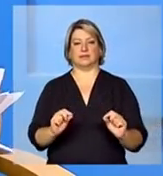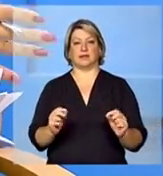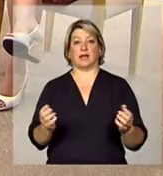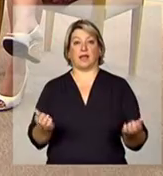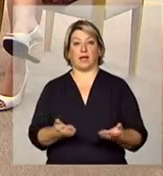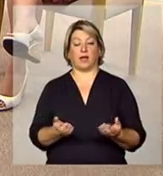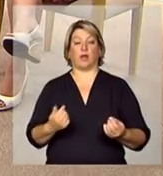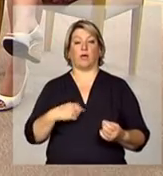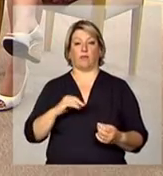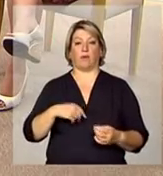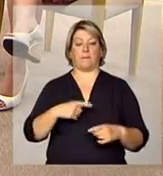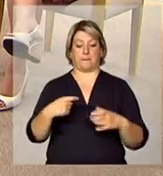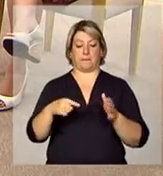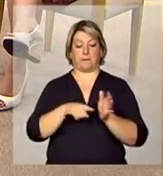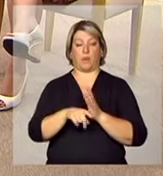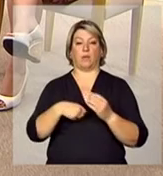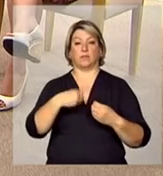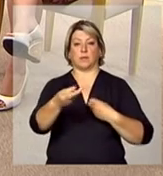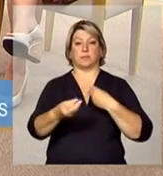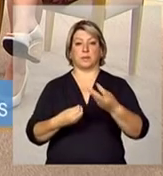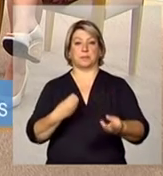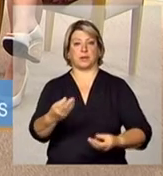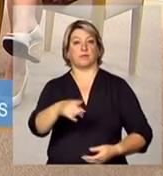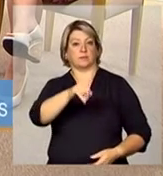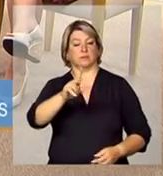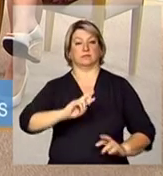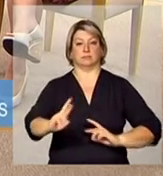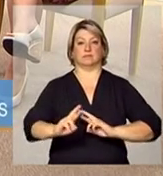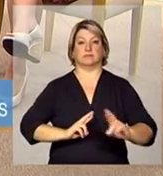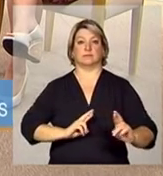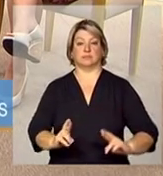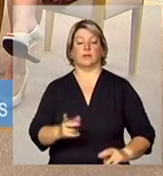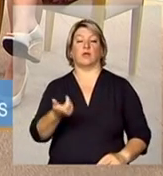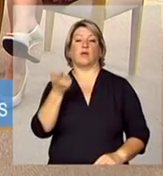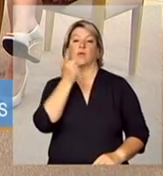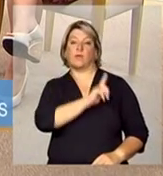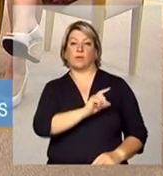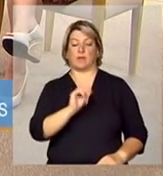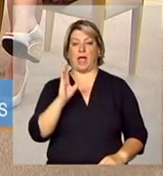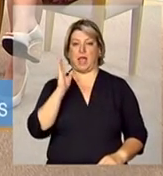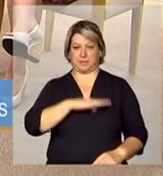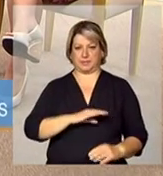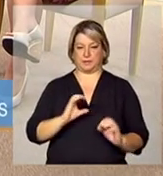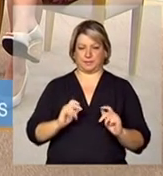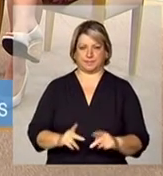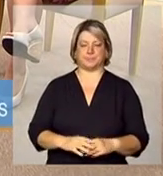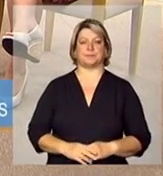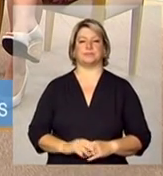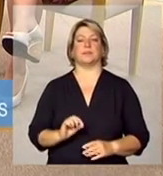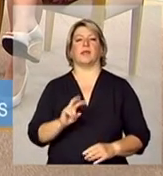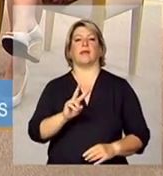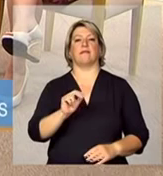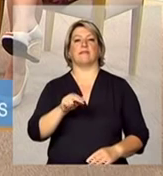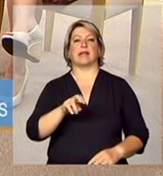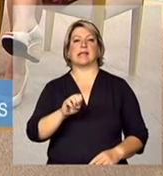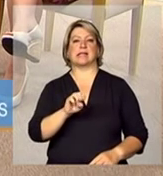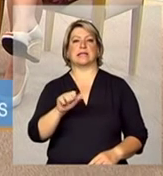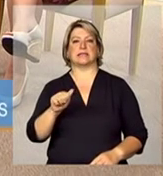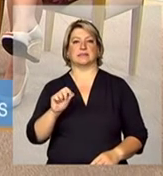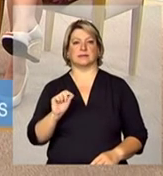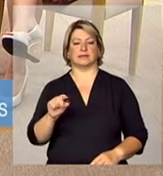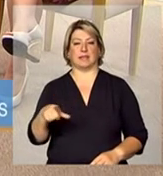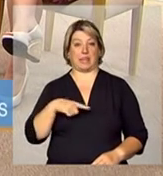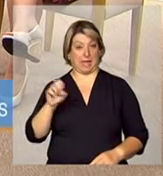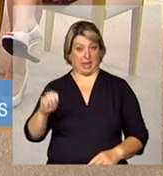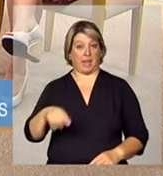eu vou jogando as perguntas e vocês vão respondendo até para a gente conseguir responder rapidamente vamos lá a Vanessa Benza ela é